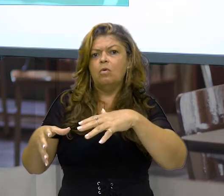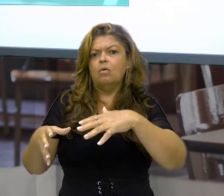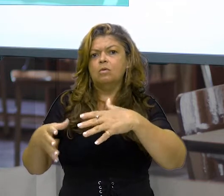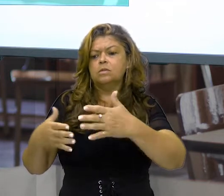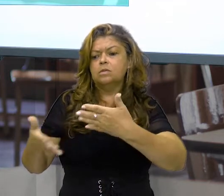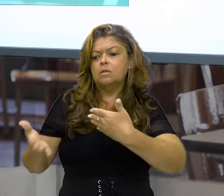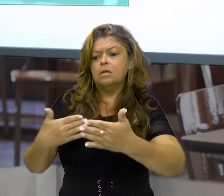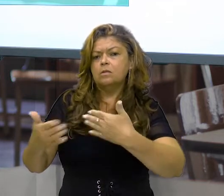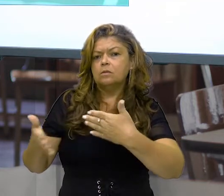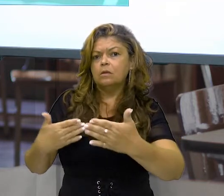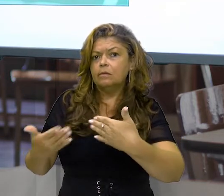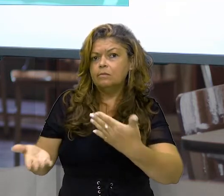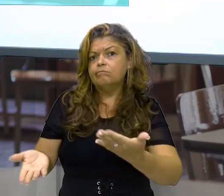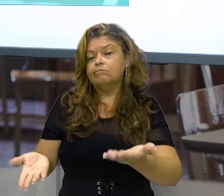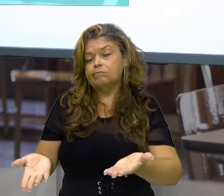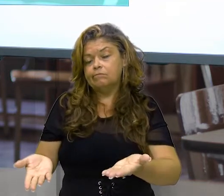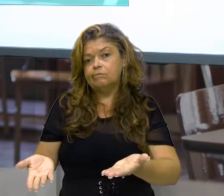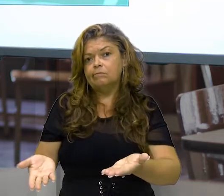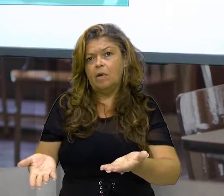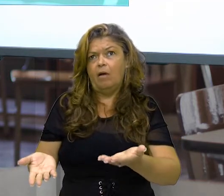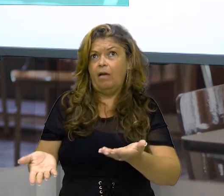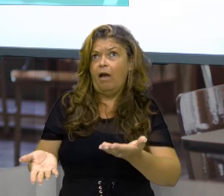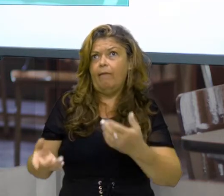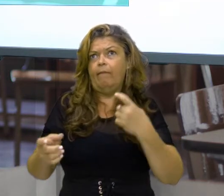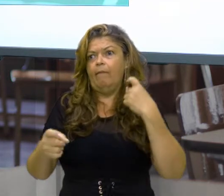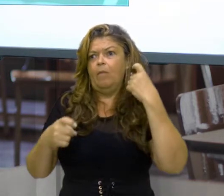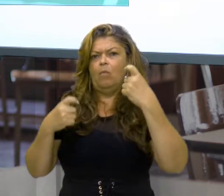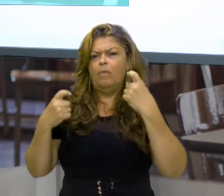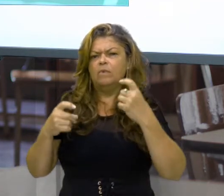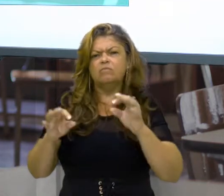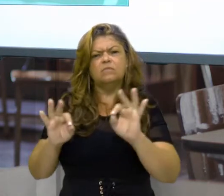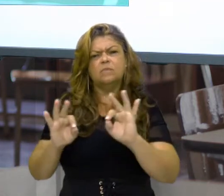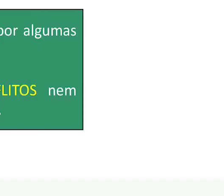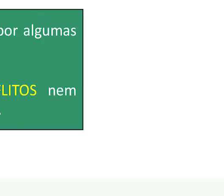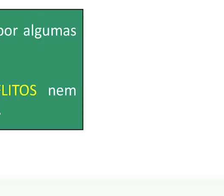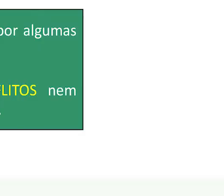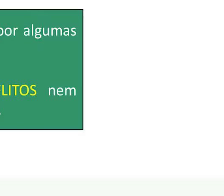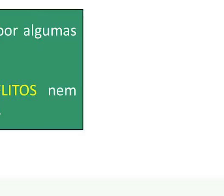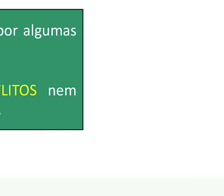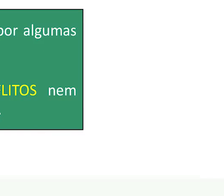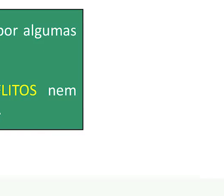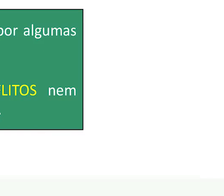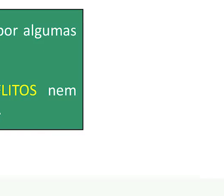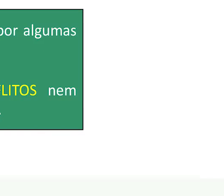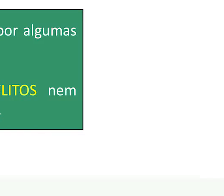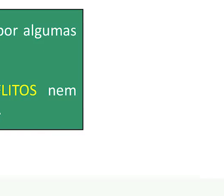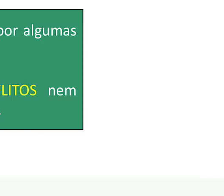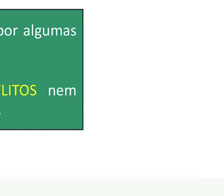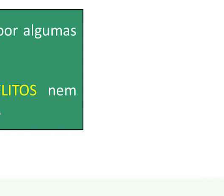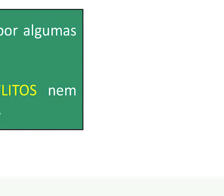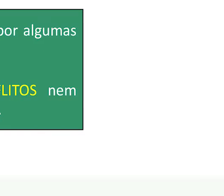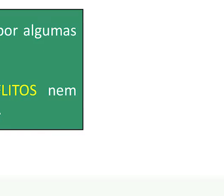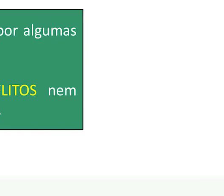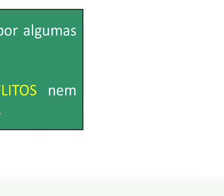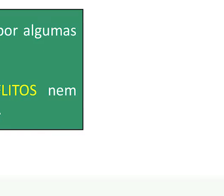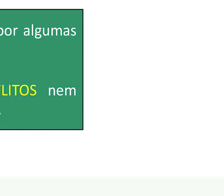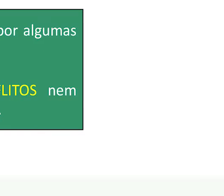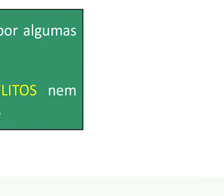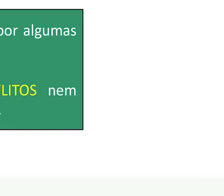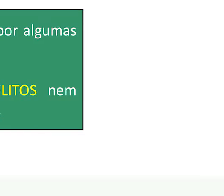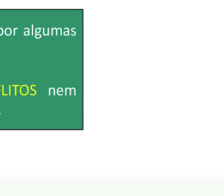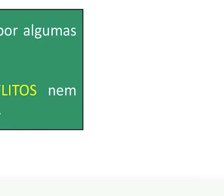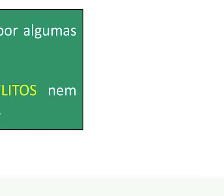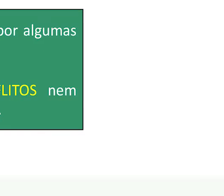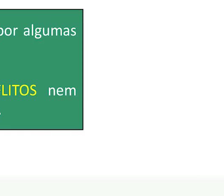preocupação ou questionamento. Contudo, podem gerar